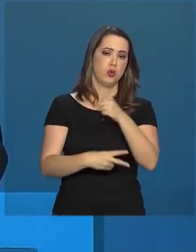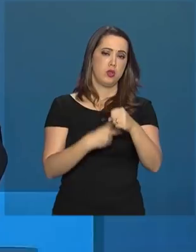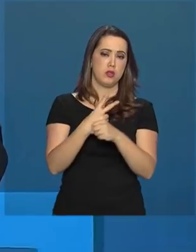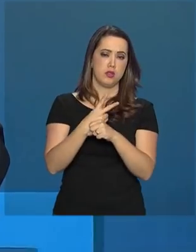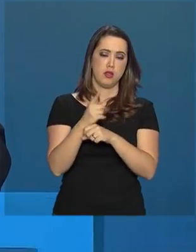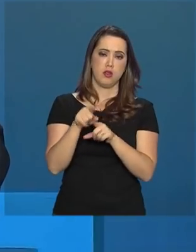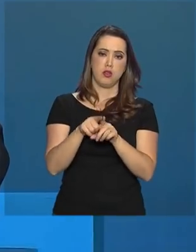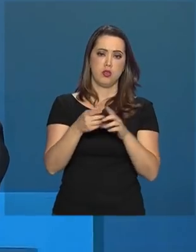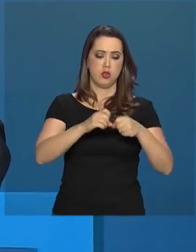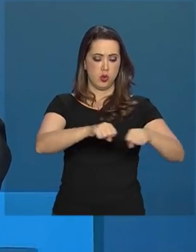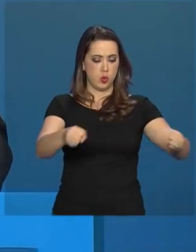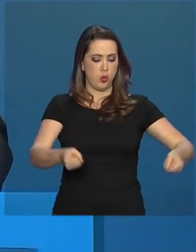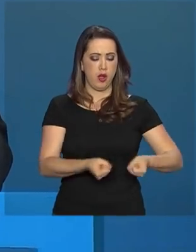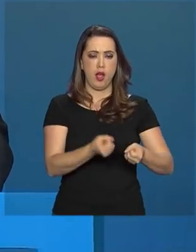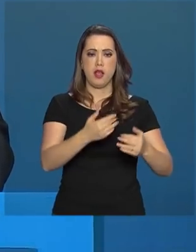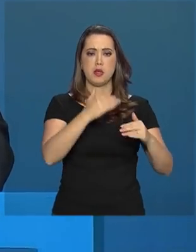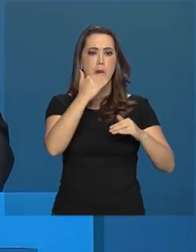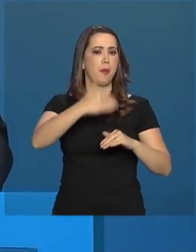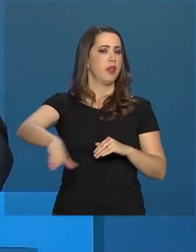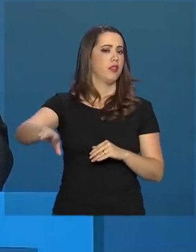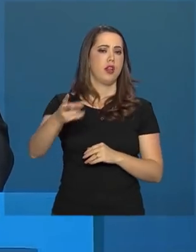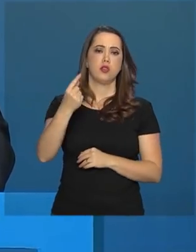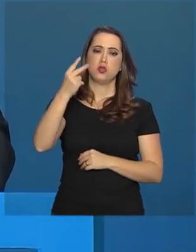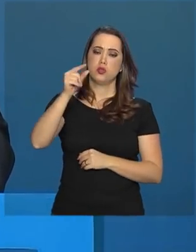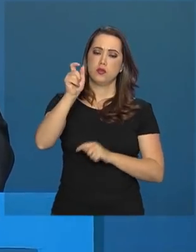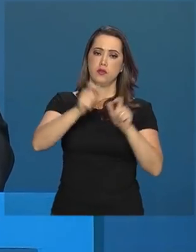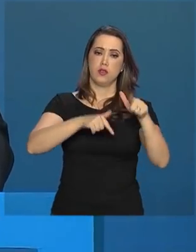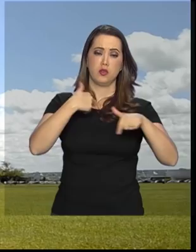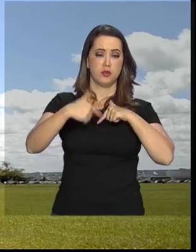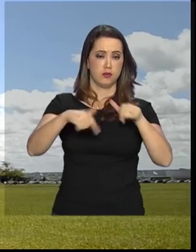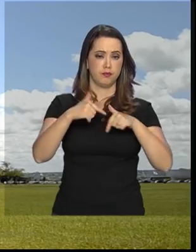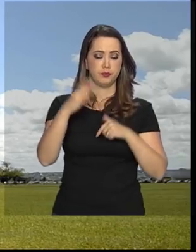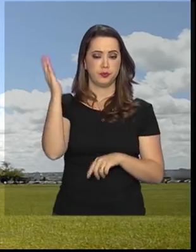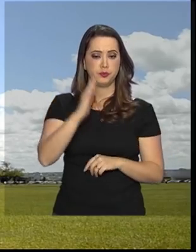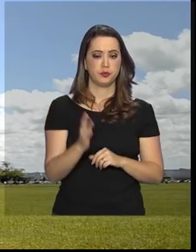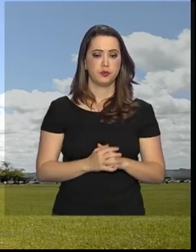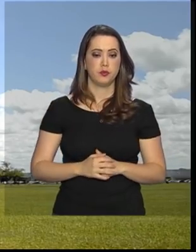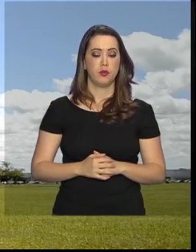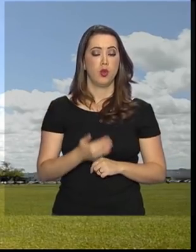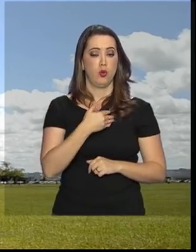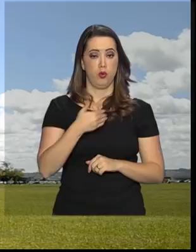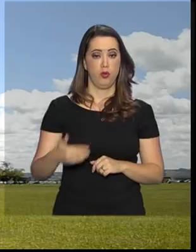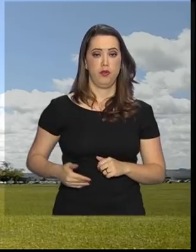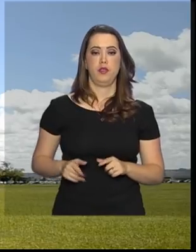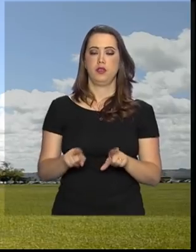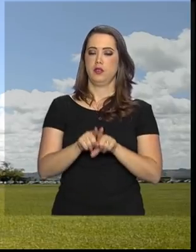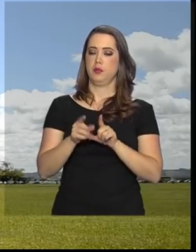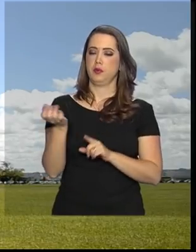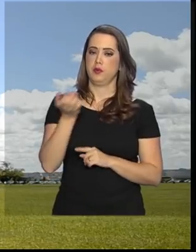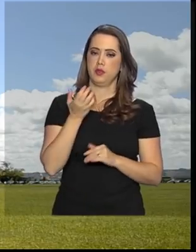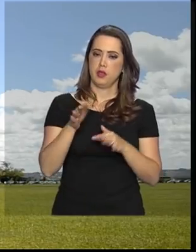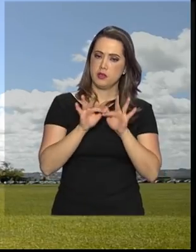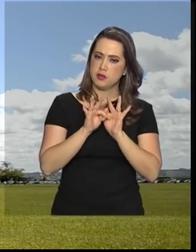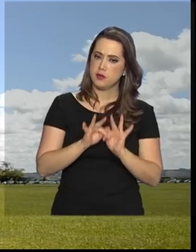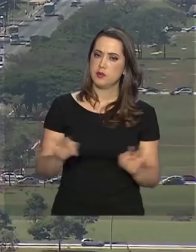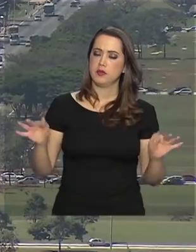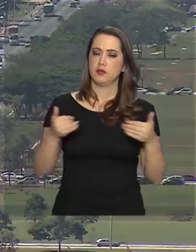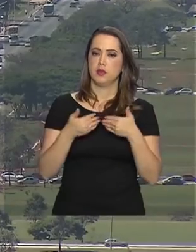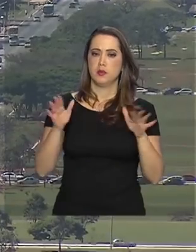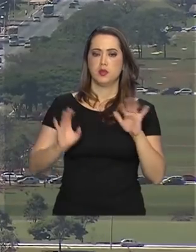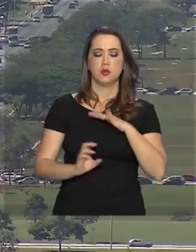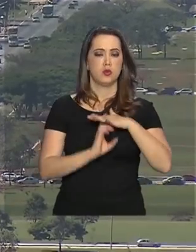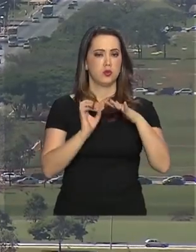botijão de gás vai chegar pela metade do preço na casa do trabalhador brasileiro. E o governo quer também simplificar a abertura de empresas,